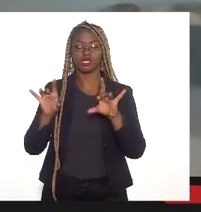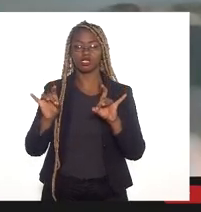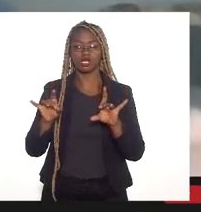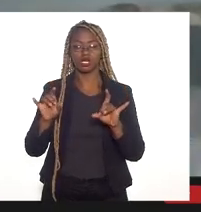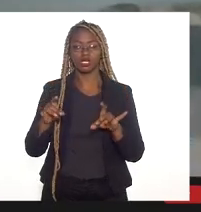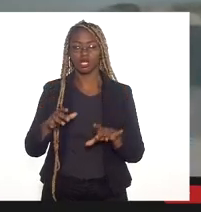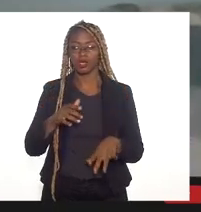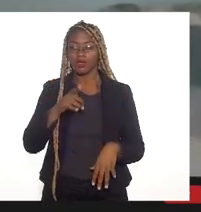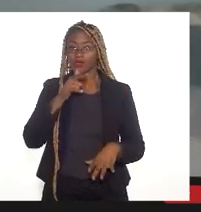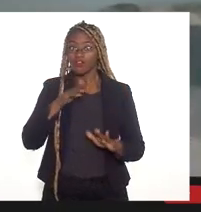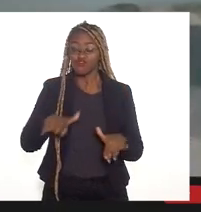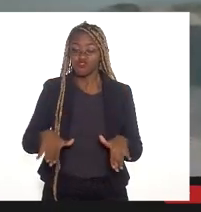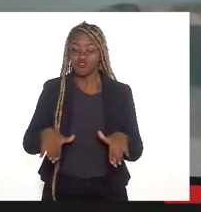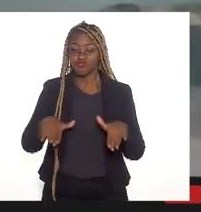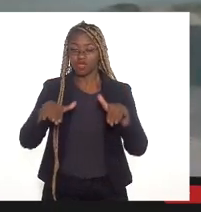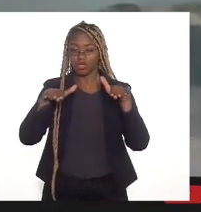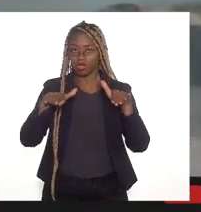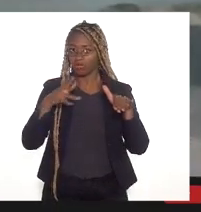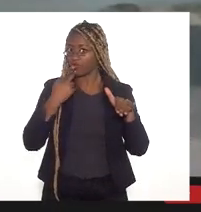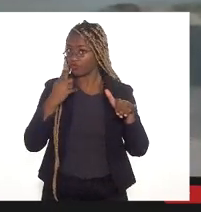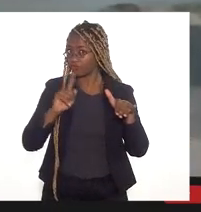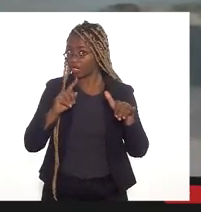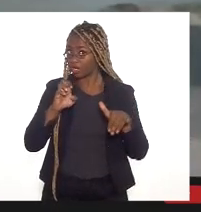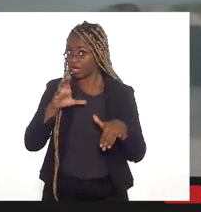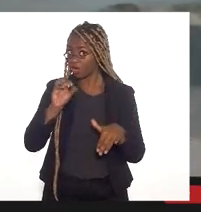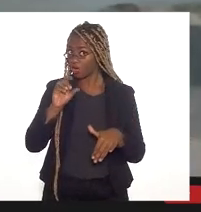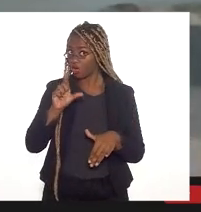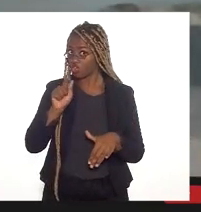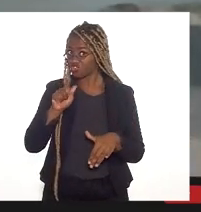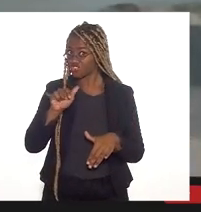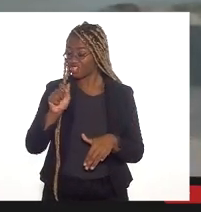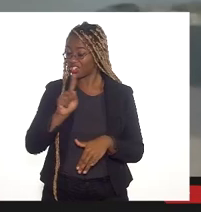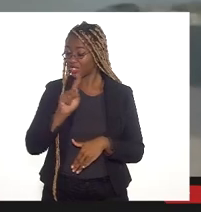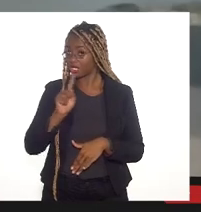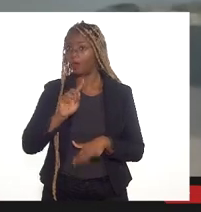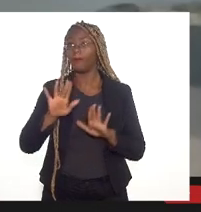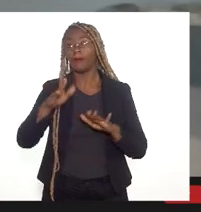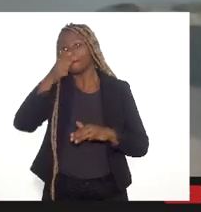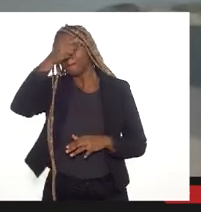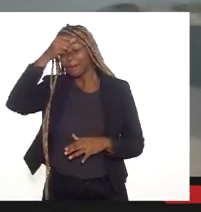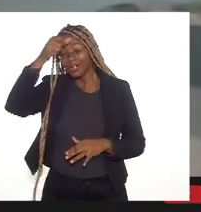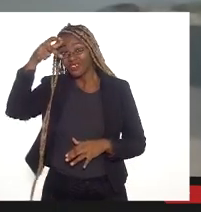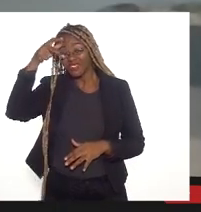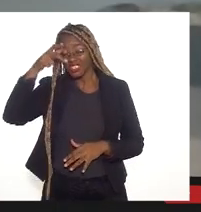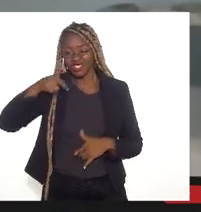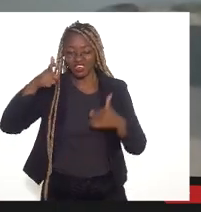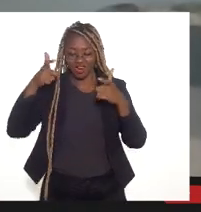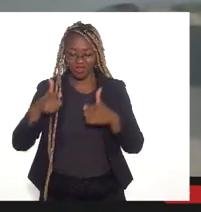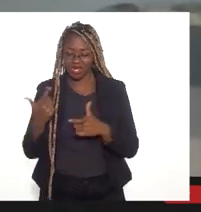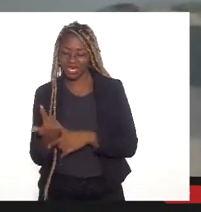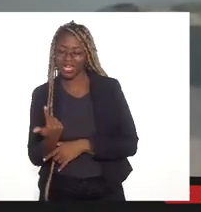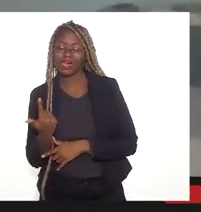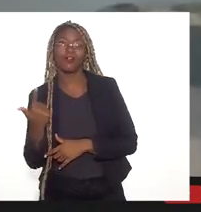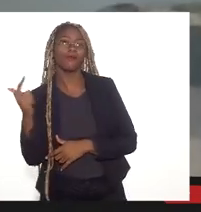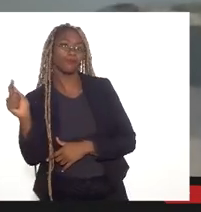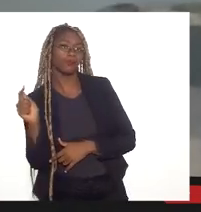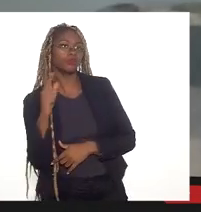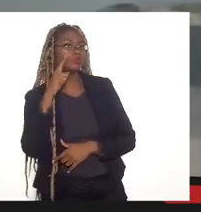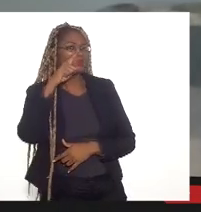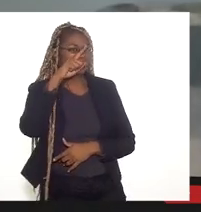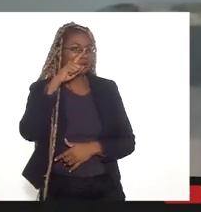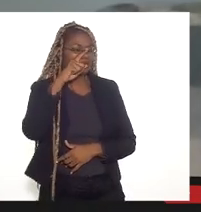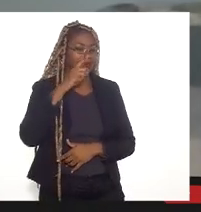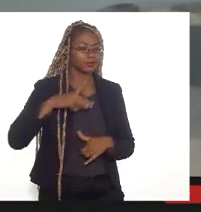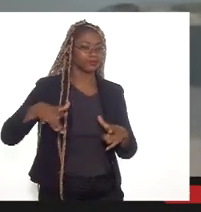inundações, não estou nem falando na parte ecológica, mas que a prefeitura buscasse uma outra área devido aos graves riscos ambientais. Primeira